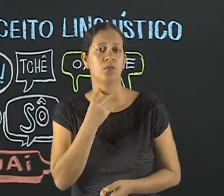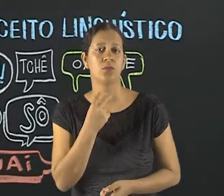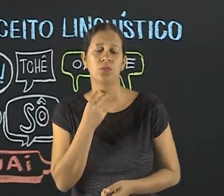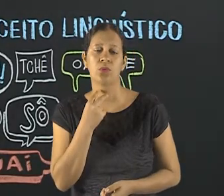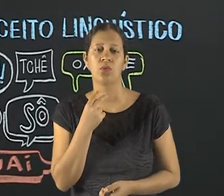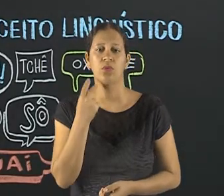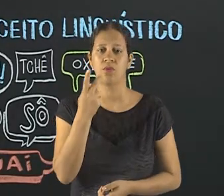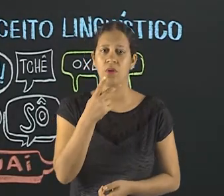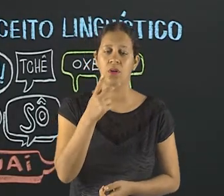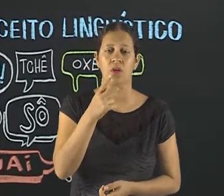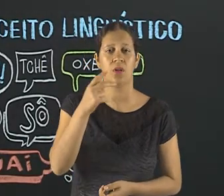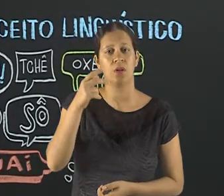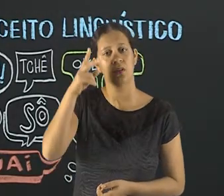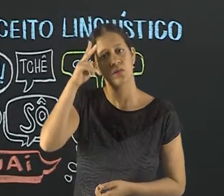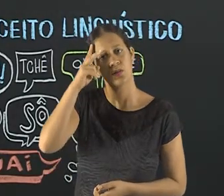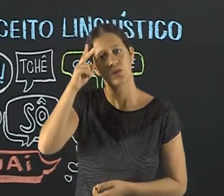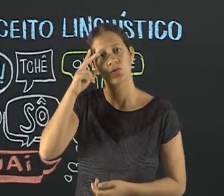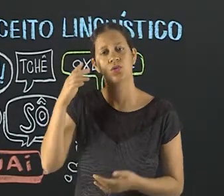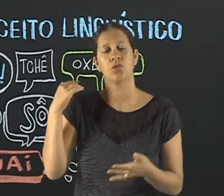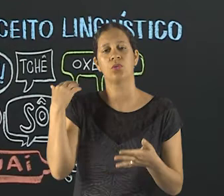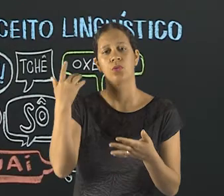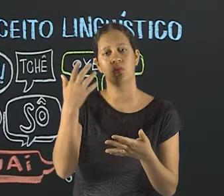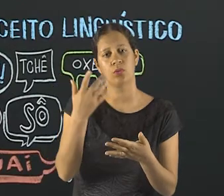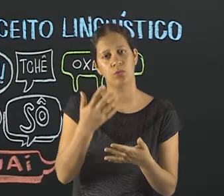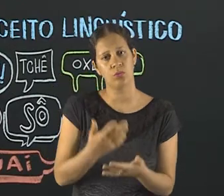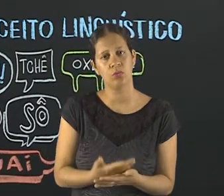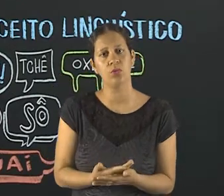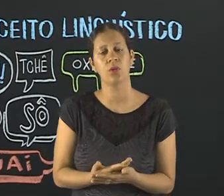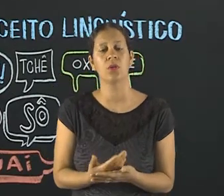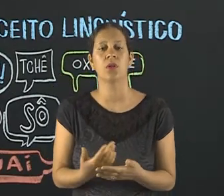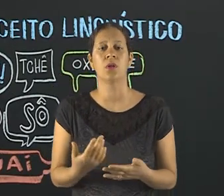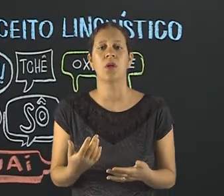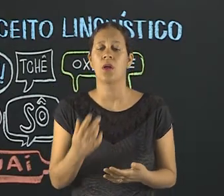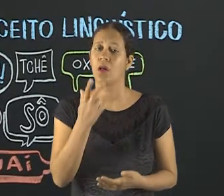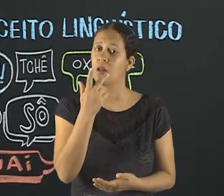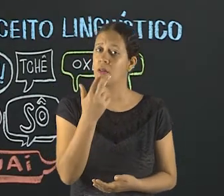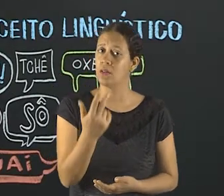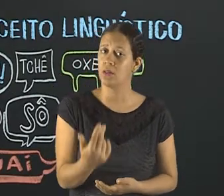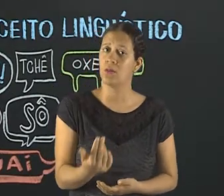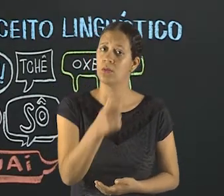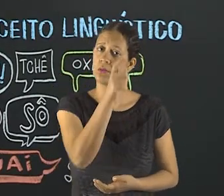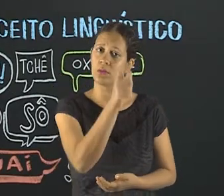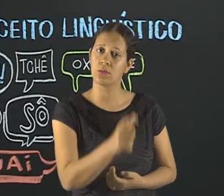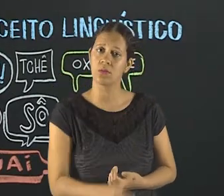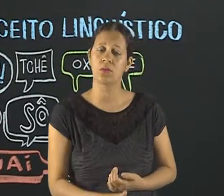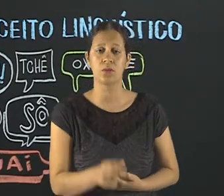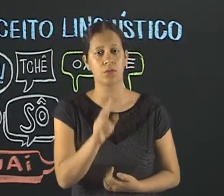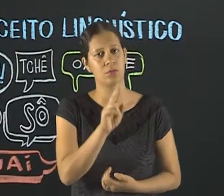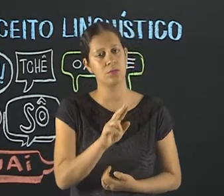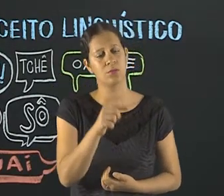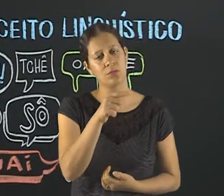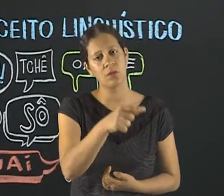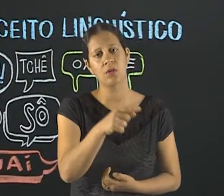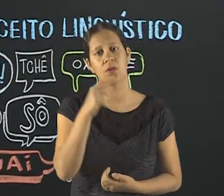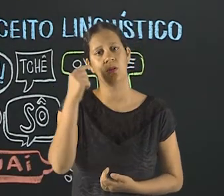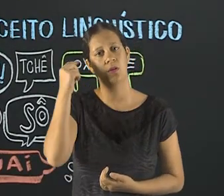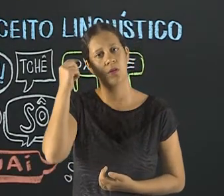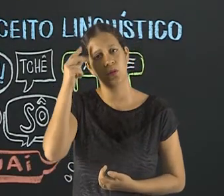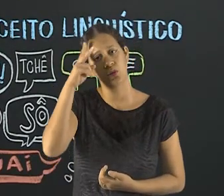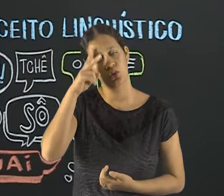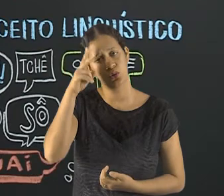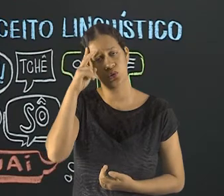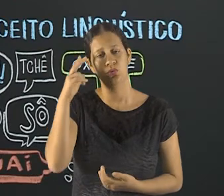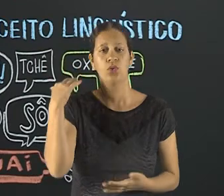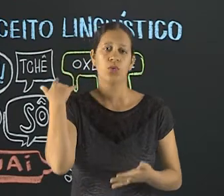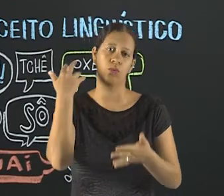o outro pela história, pela classe social, pela formação que ela teve. A língua que a pessoa utiliza não vem associada à história dela. Você não vai